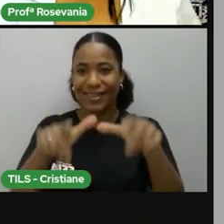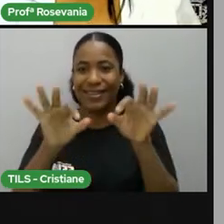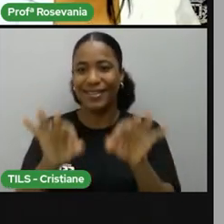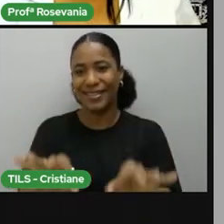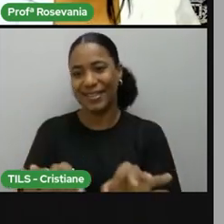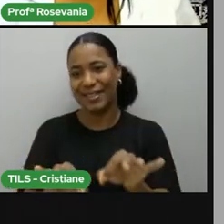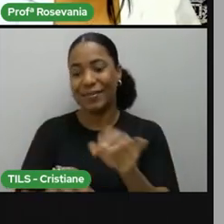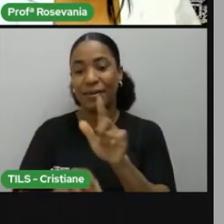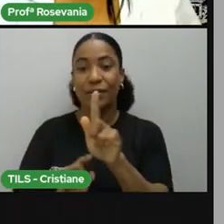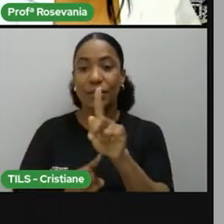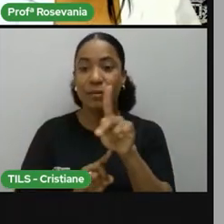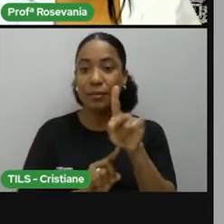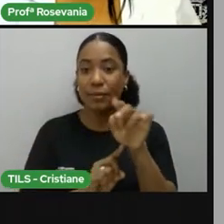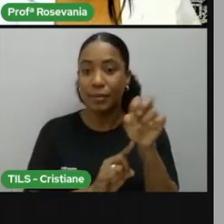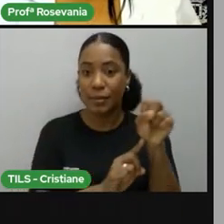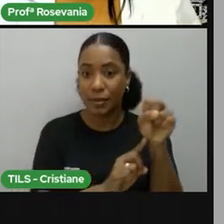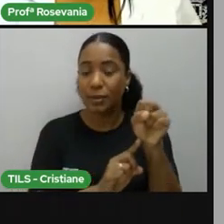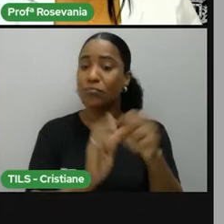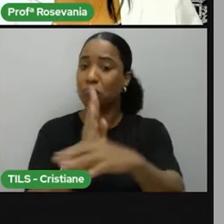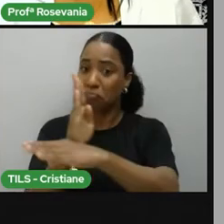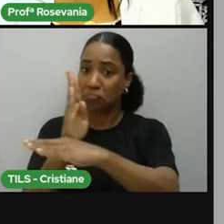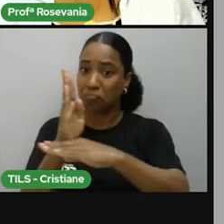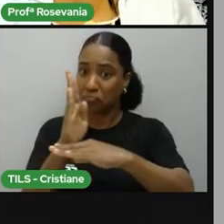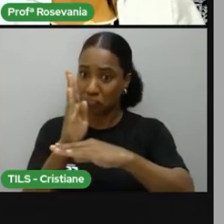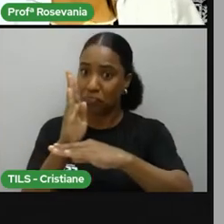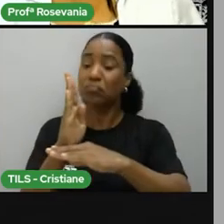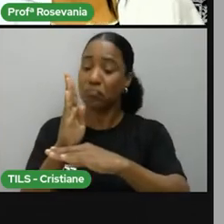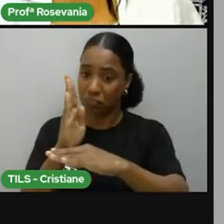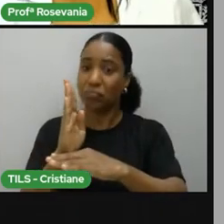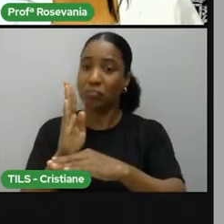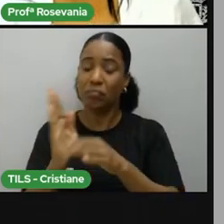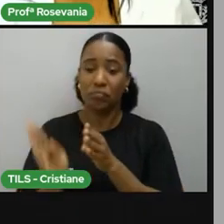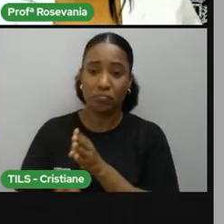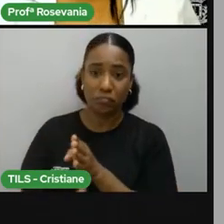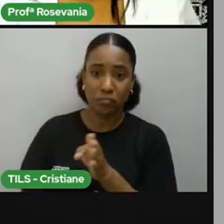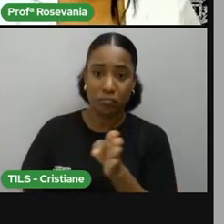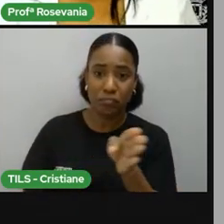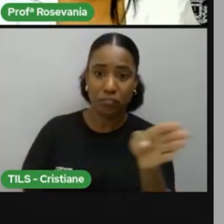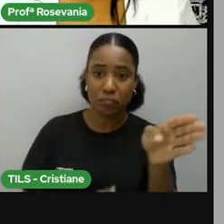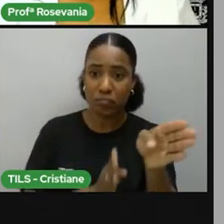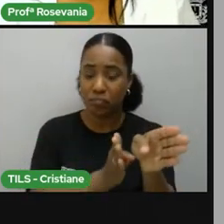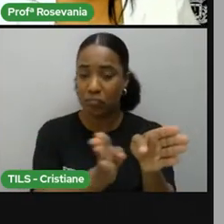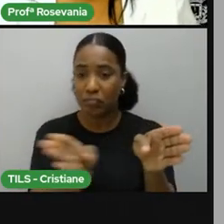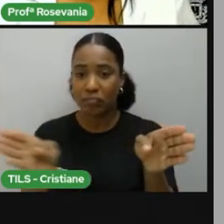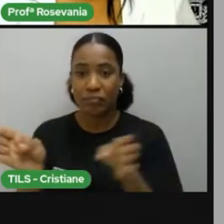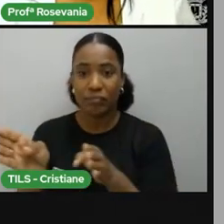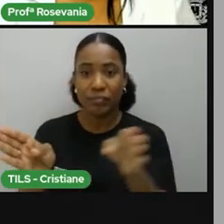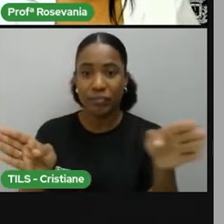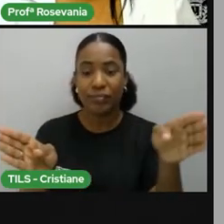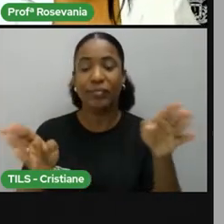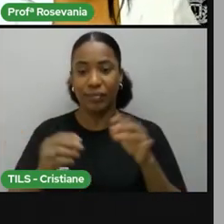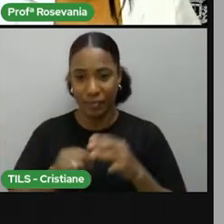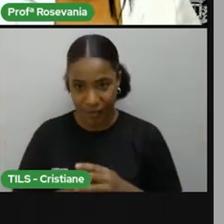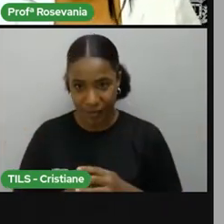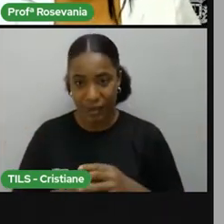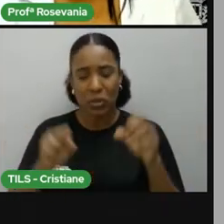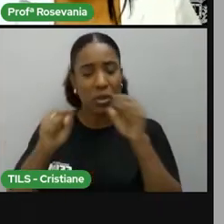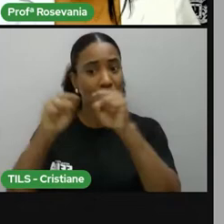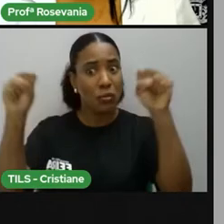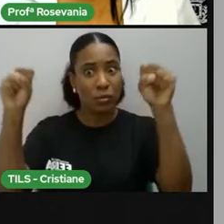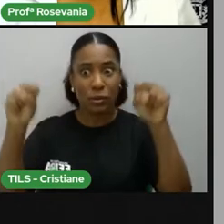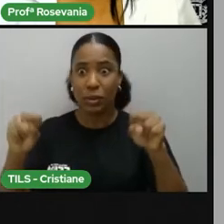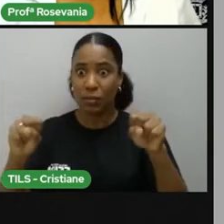coordenadas geográficas. Então, à medida que esse sistema, ele vai evoluindo, as informações, elas também vão ficando cada vez mais